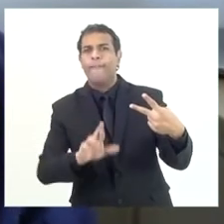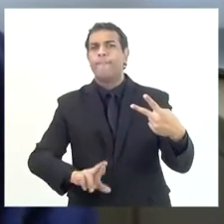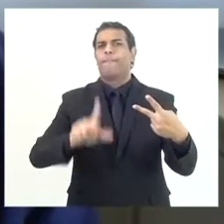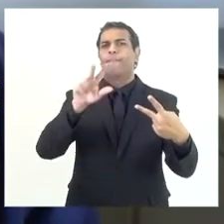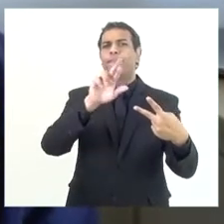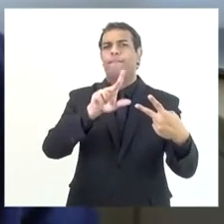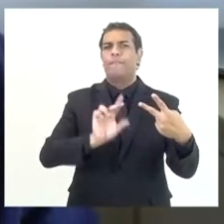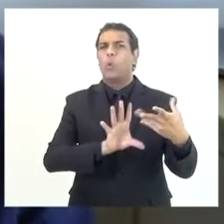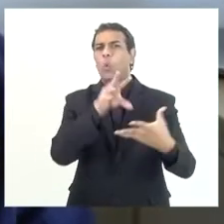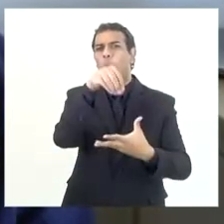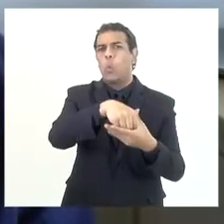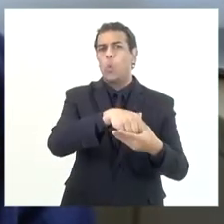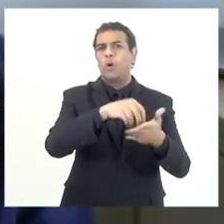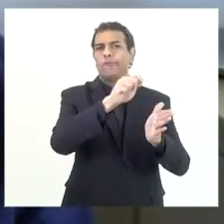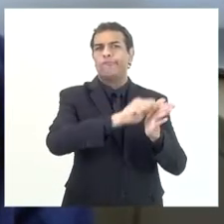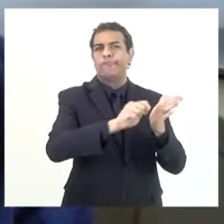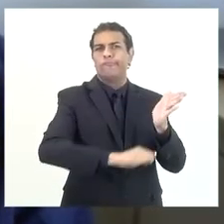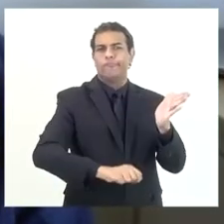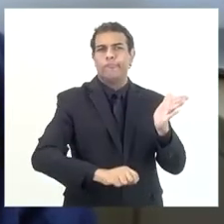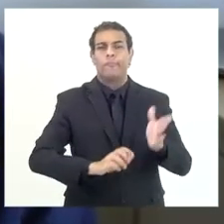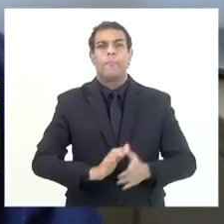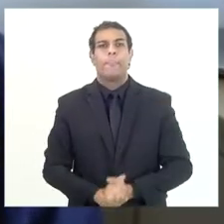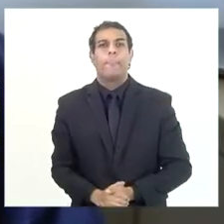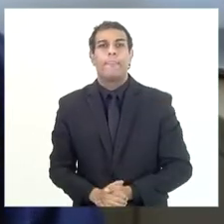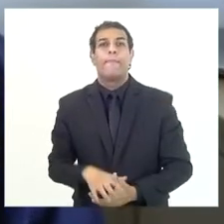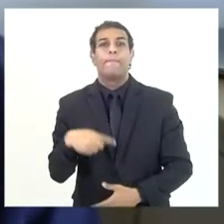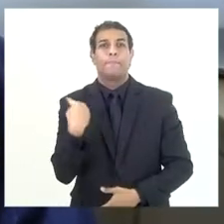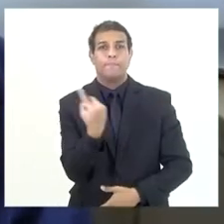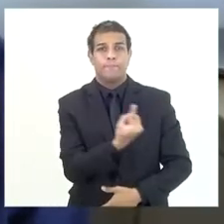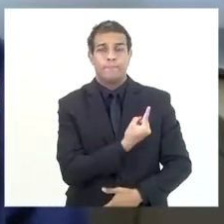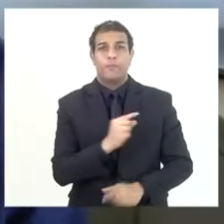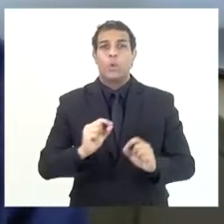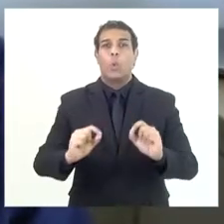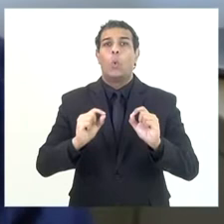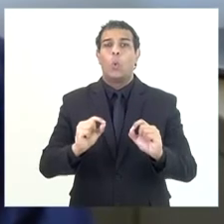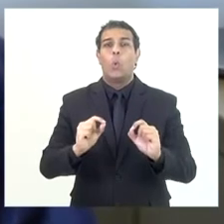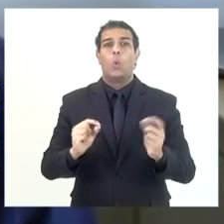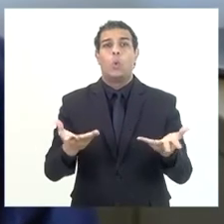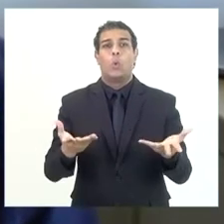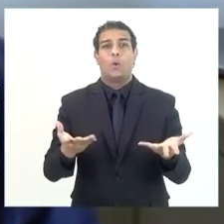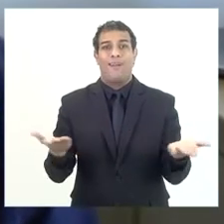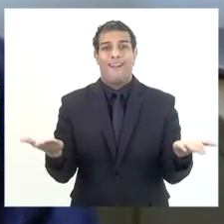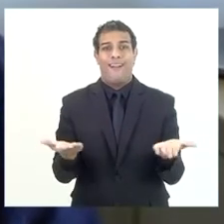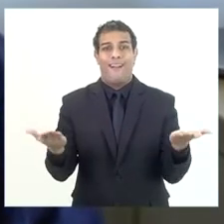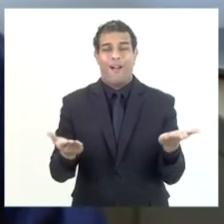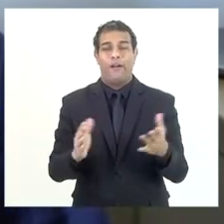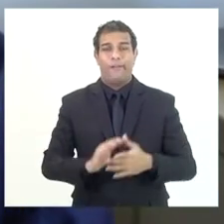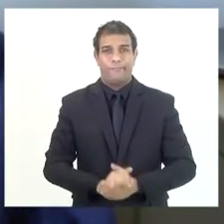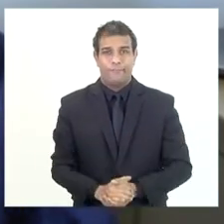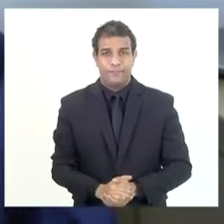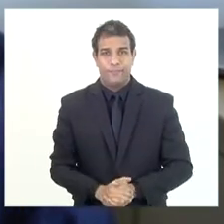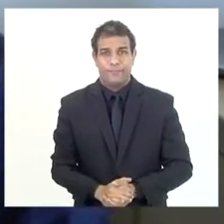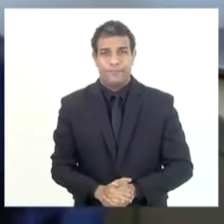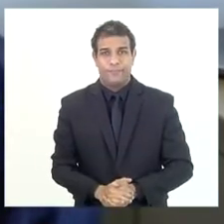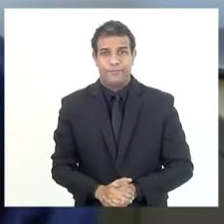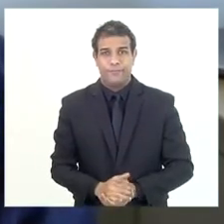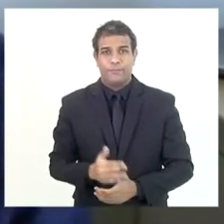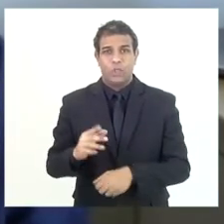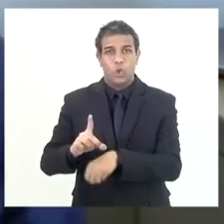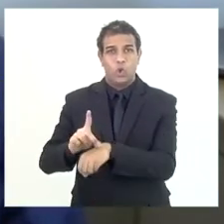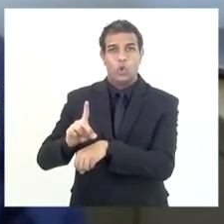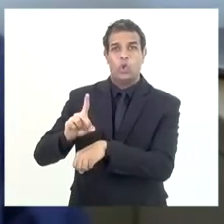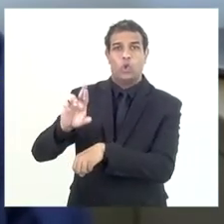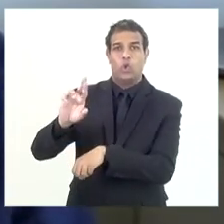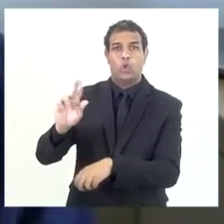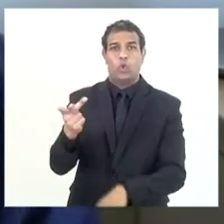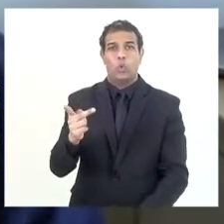Concomitantemente a isso, nós estamos presidindo, doutor Hugo Maurel,